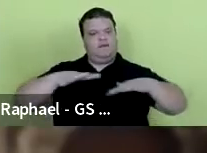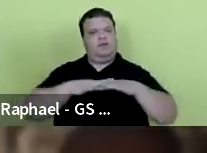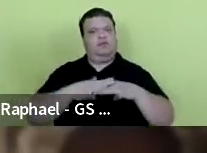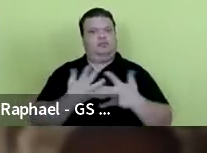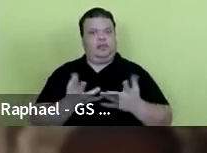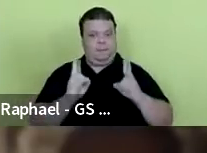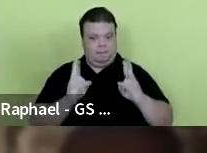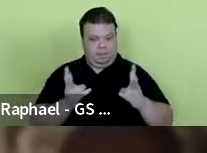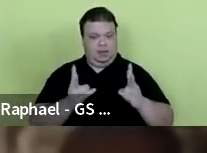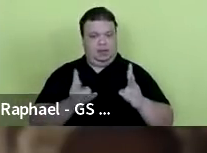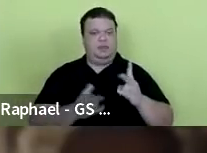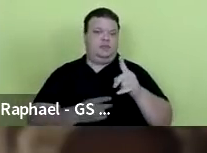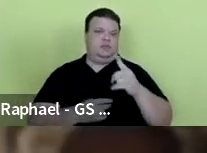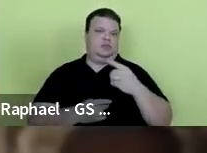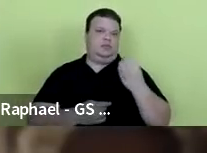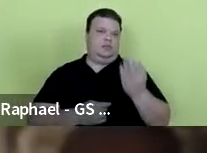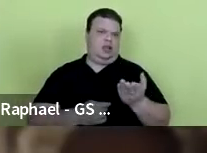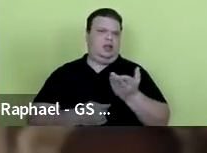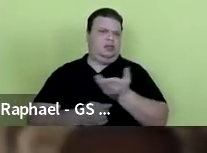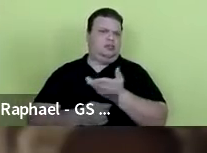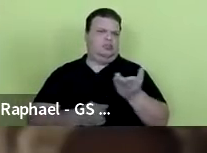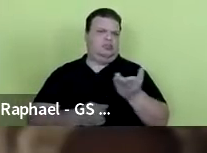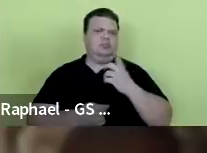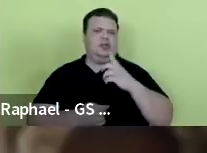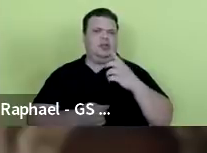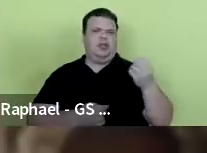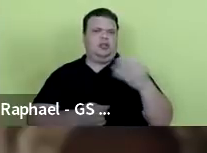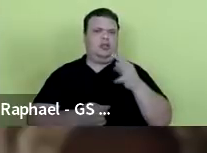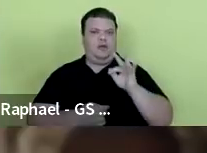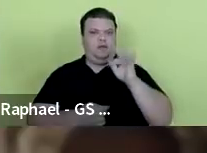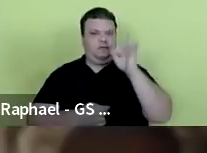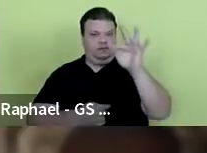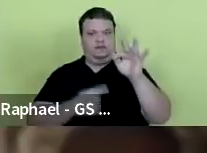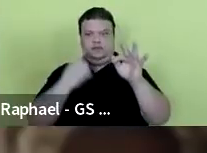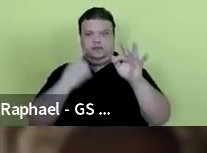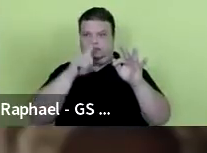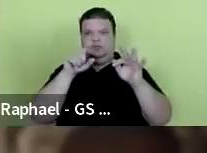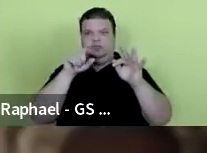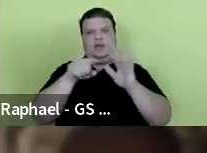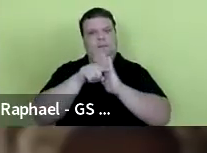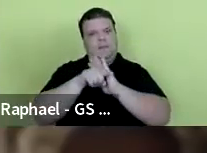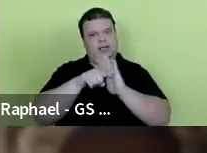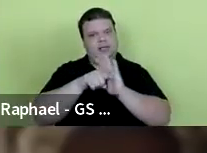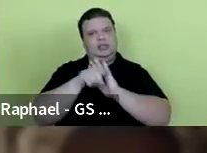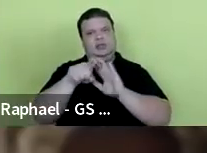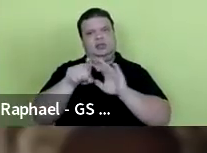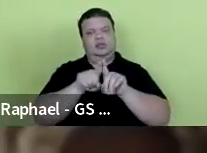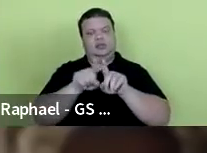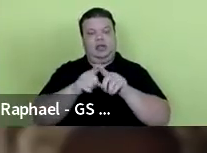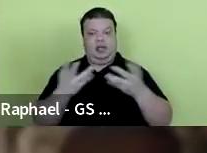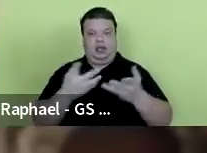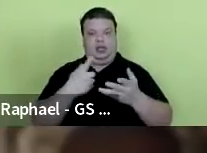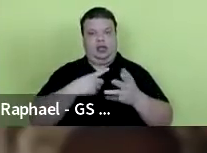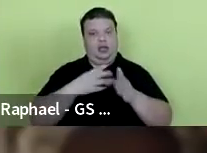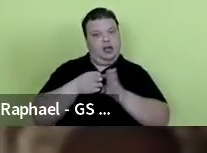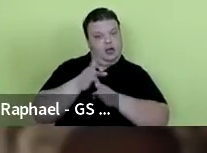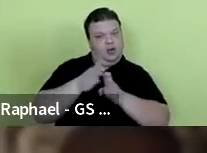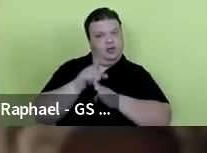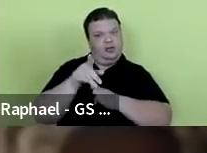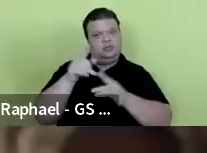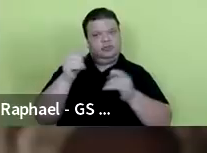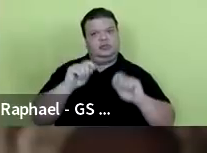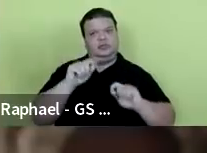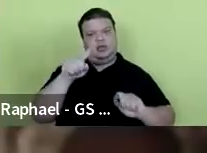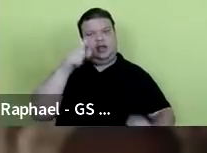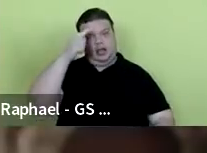forma, e dada essa importância, eu procuro atuar, ao longo desses anos de pesquisador e atualmente, como orientador de estudantes de